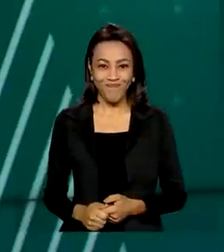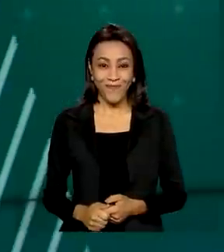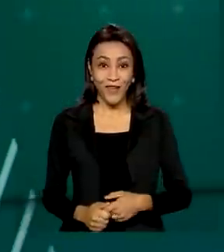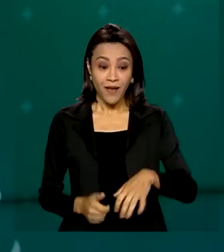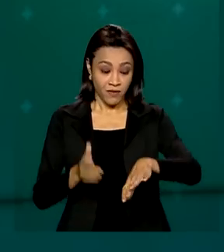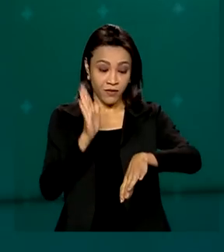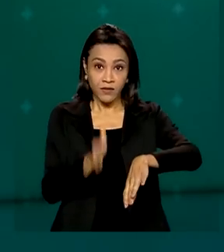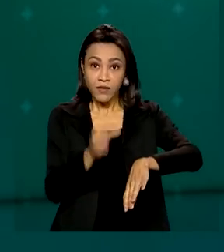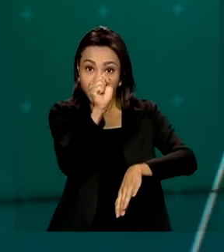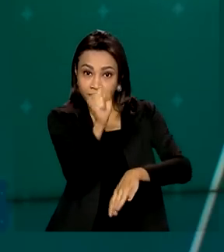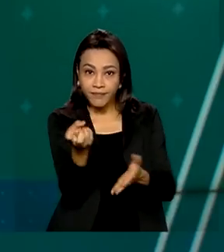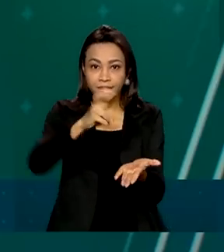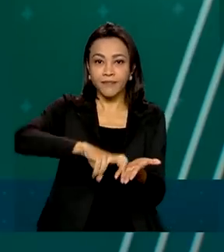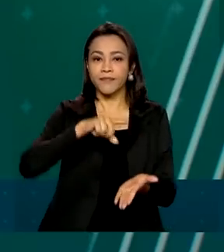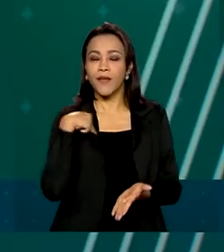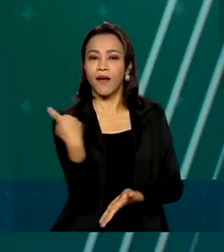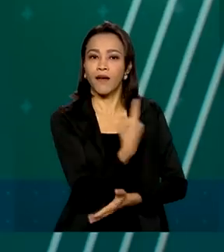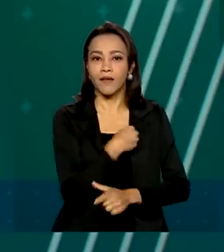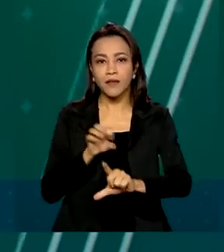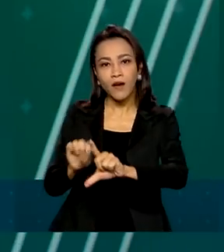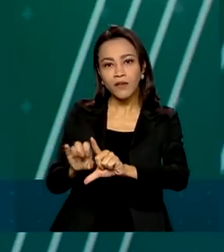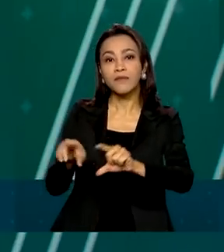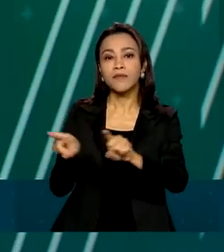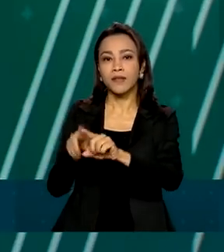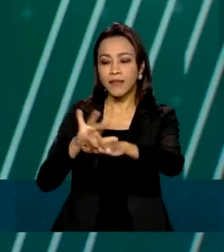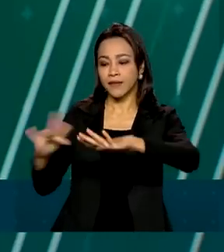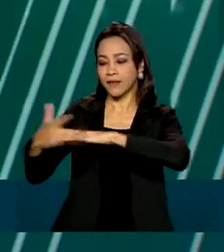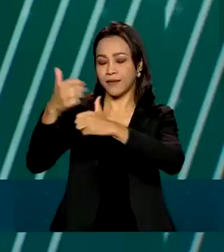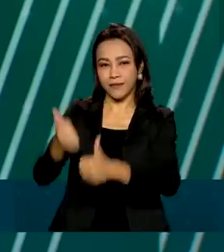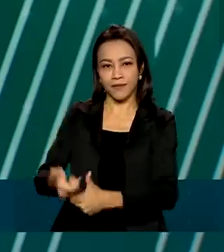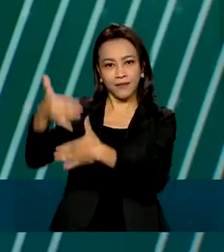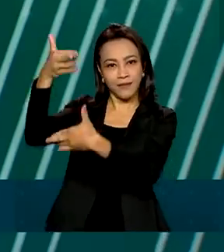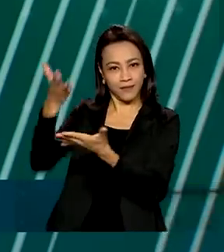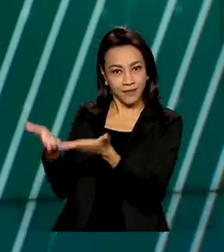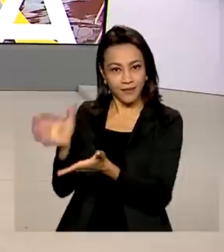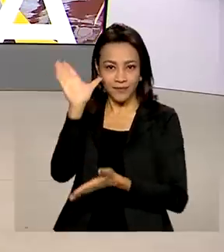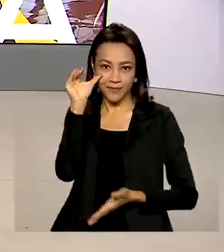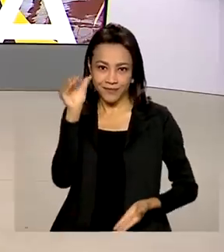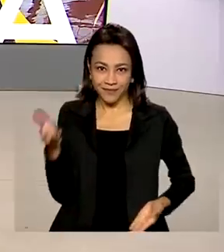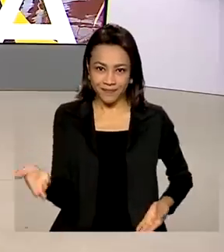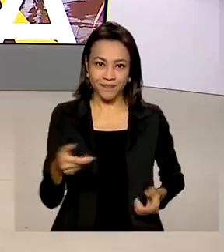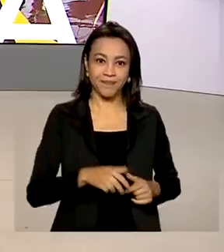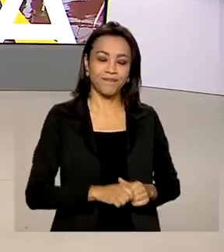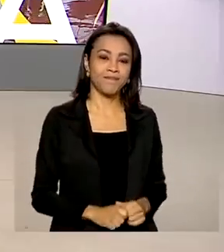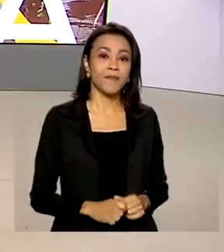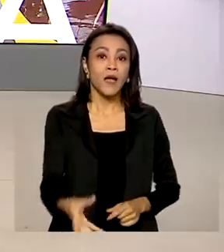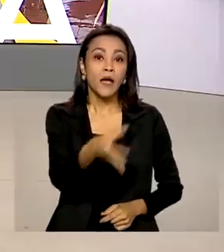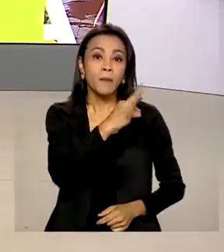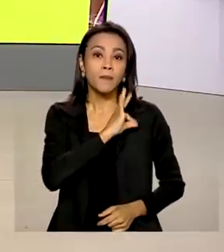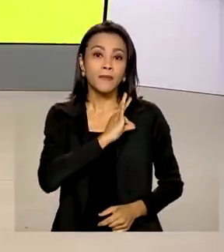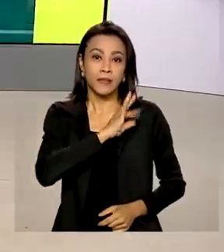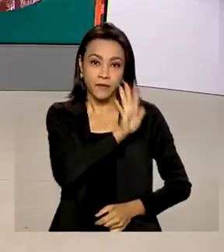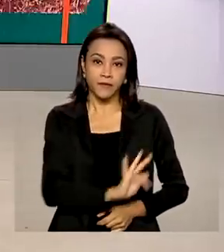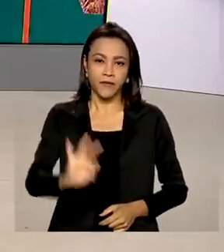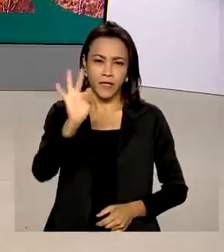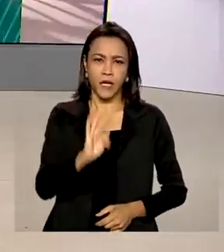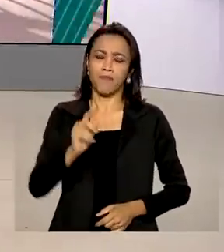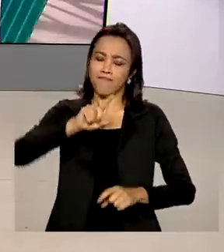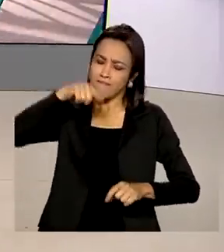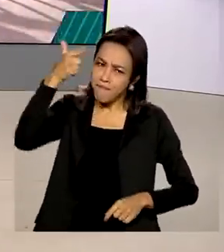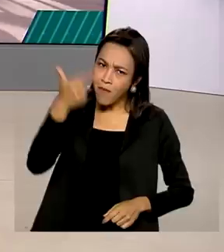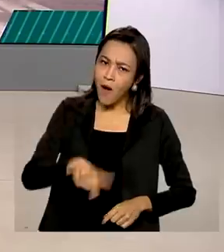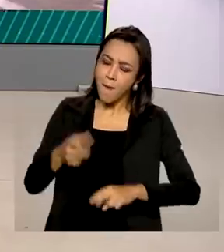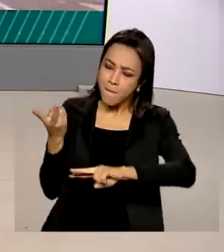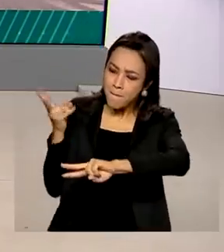Oito horas da manhã, nós estamos ao vivo também pelas redes sociais. A Polícia Federal prendeu mais uma